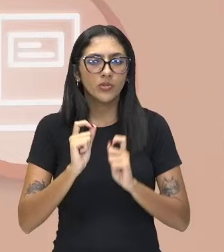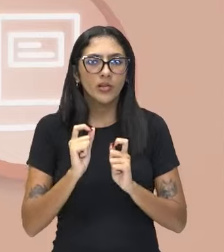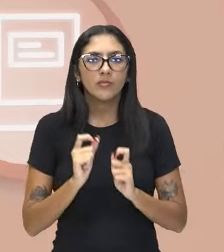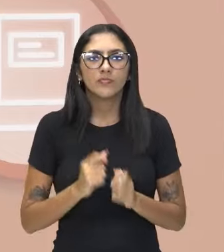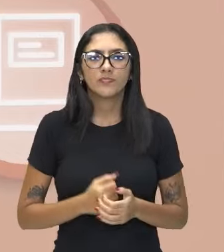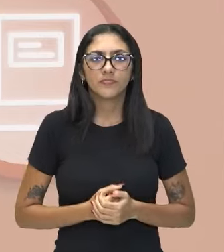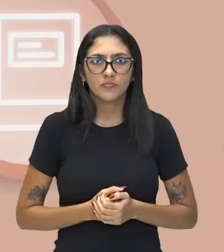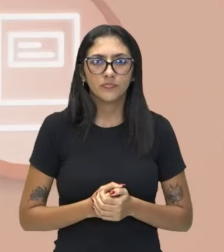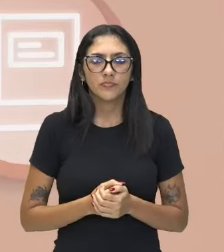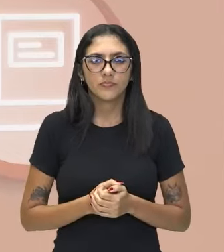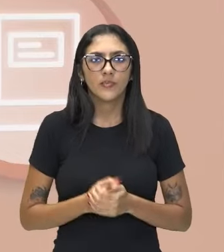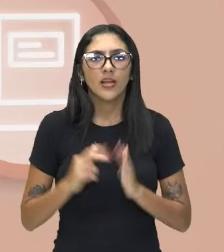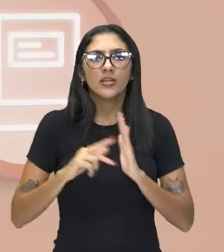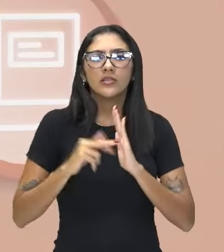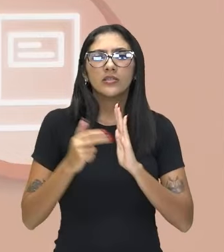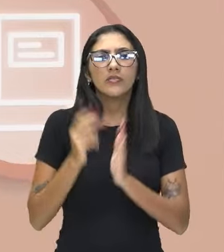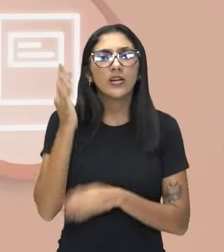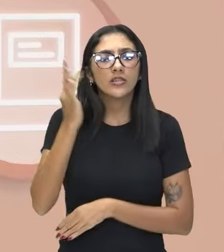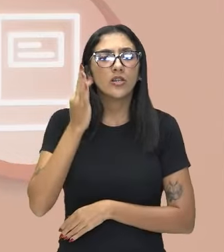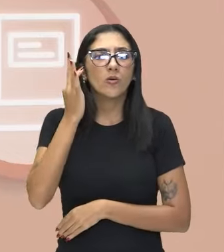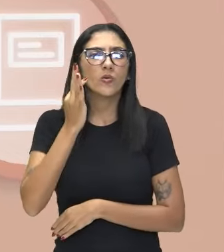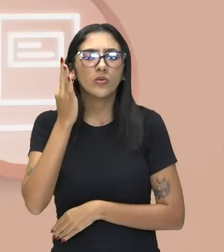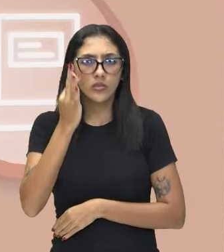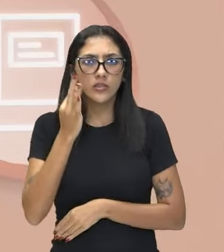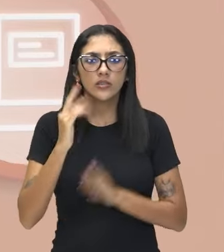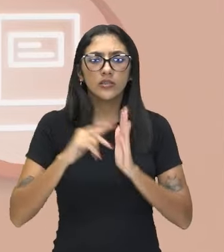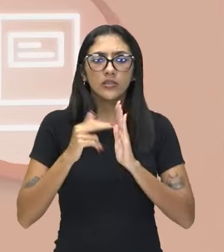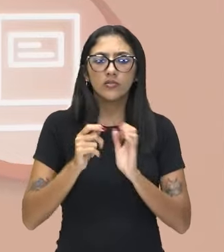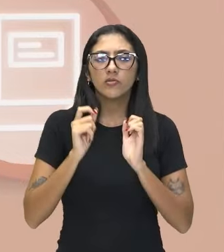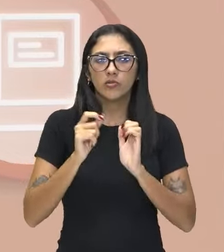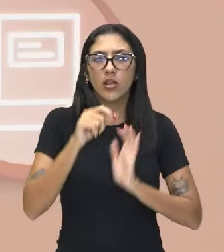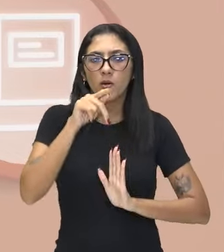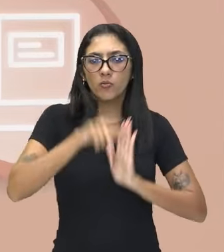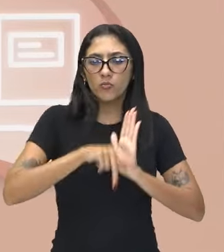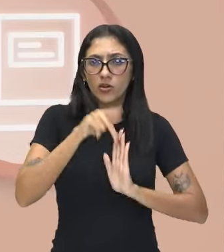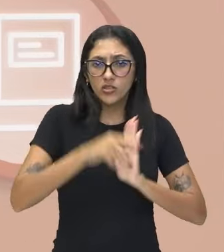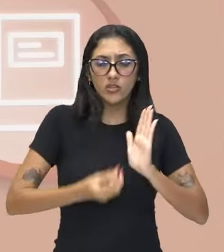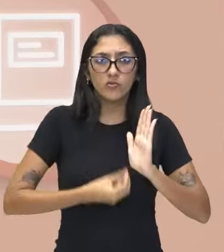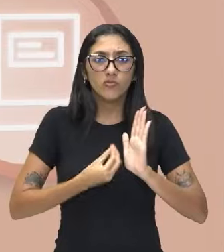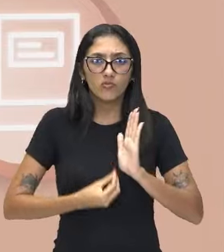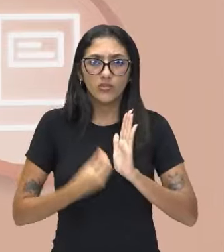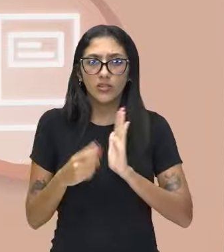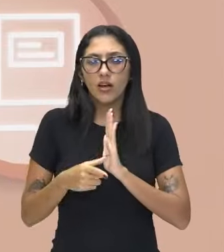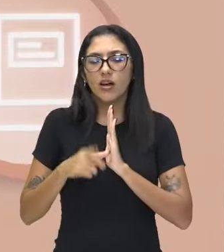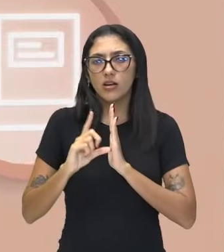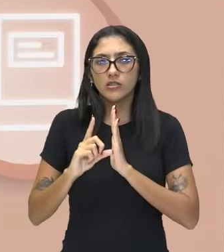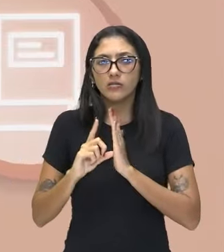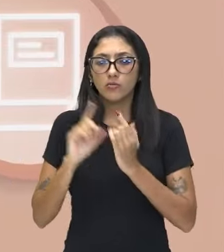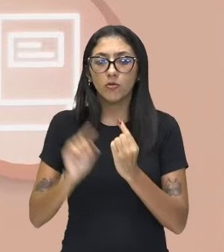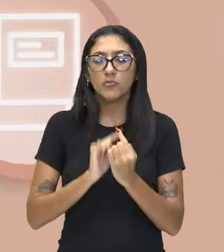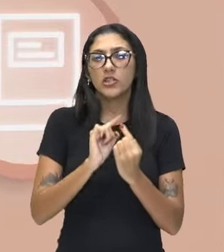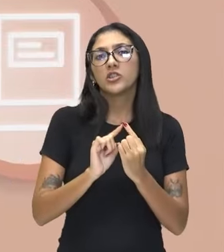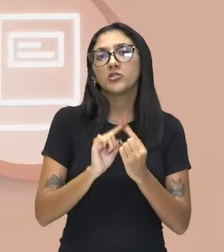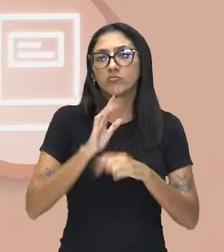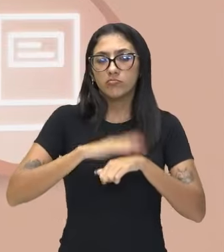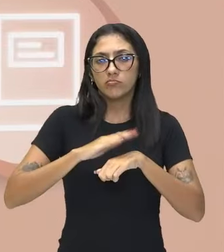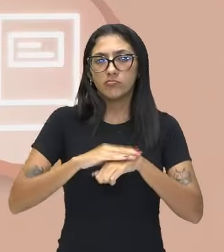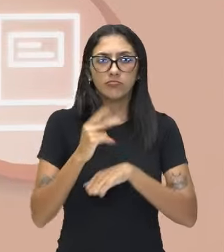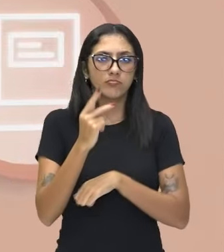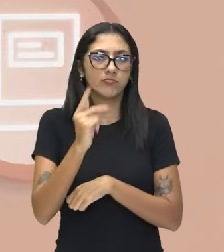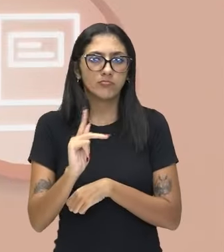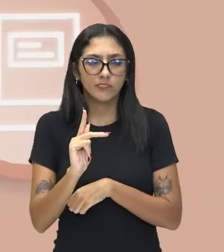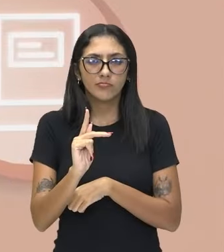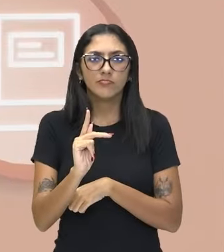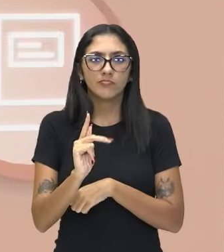existir significa construir um projeto. Um projeto de vida. Que pode dar certo, pode não dar. Sabe por quê? Porque nós somos